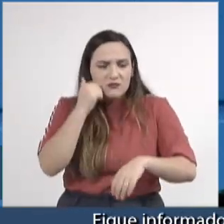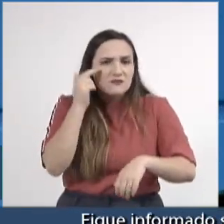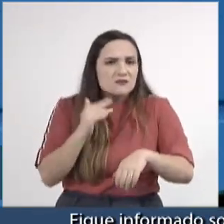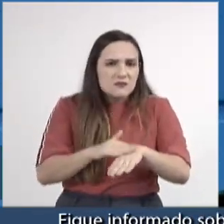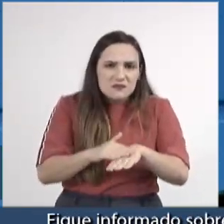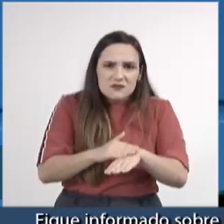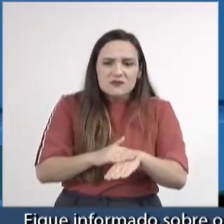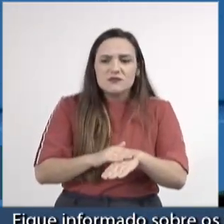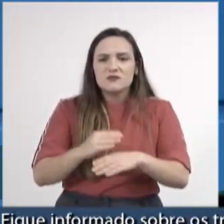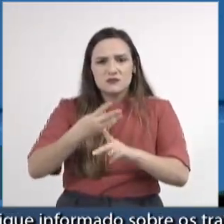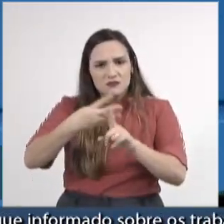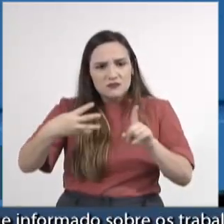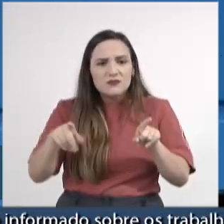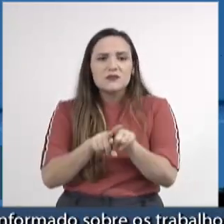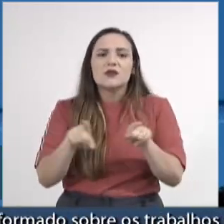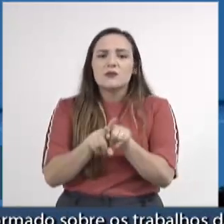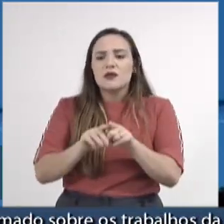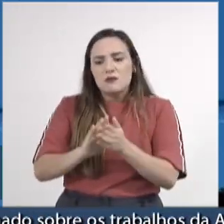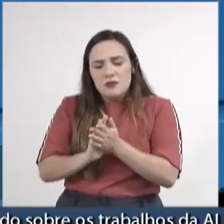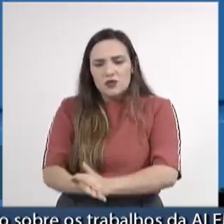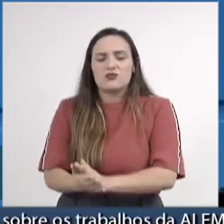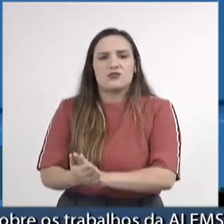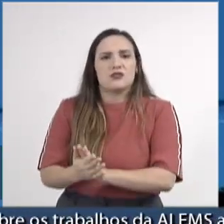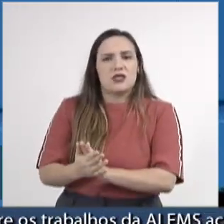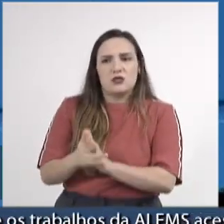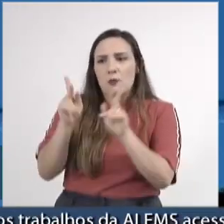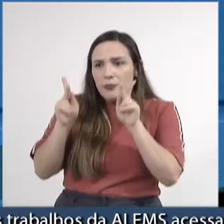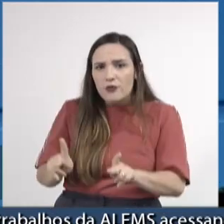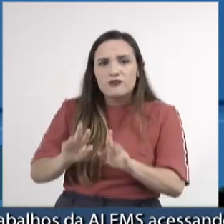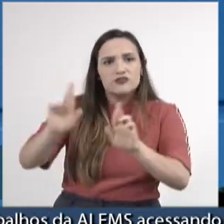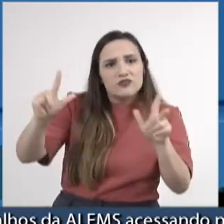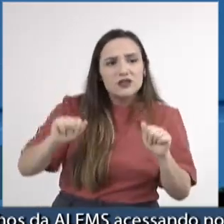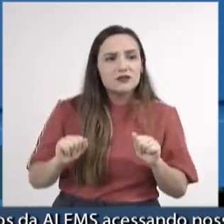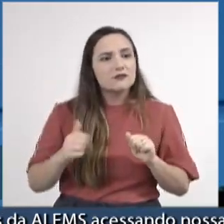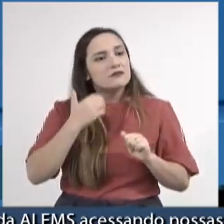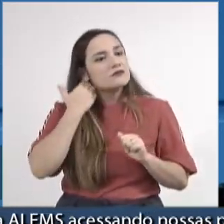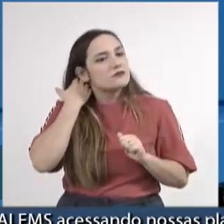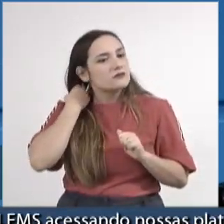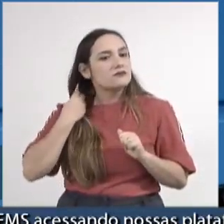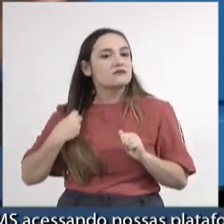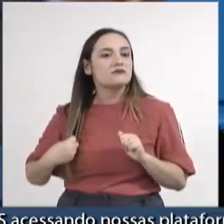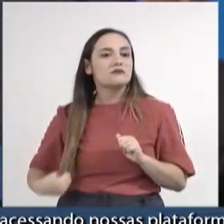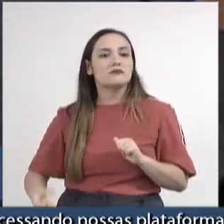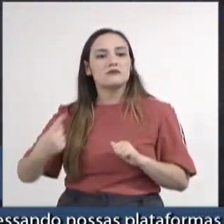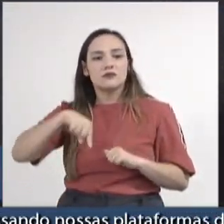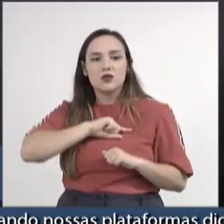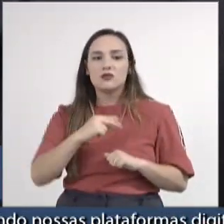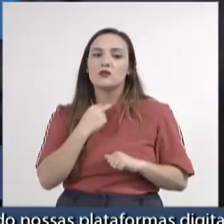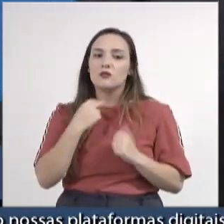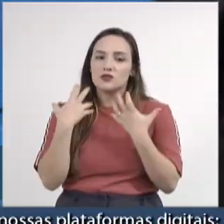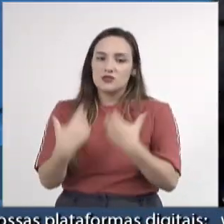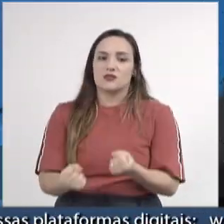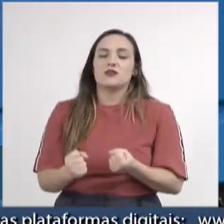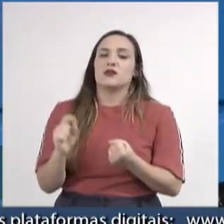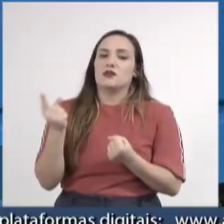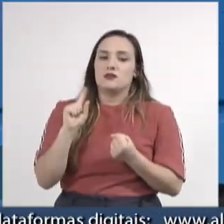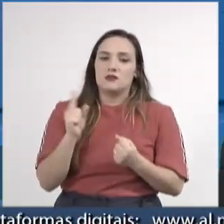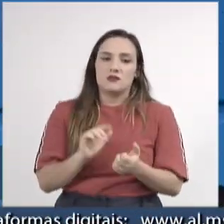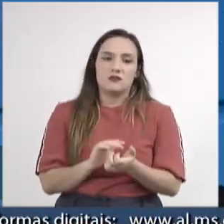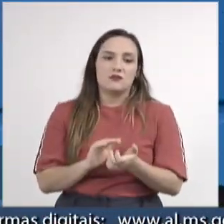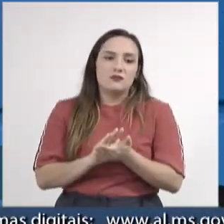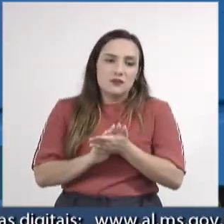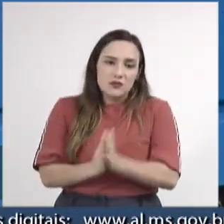homofóbica, a questão da xenofobia, de uma forma geral. Nós não podemos admitir em hipótese nenhuma a